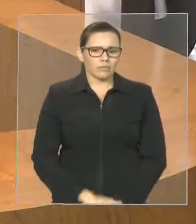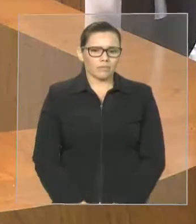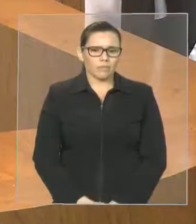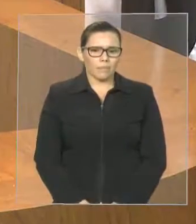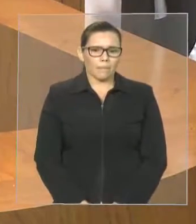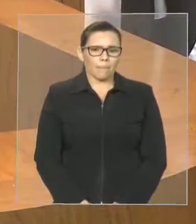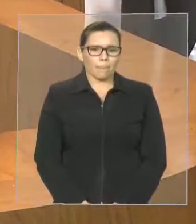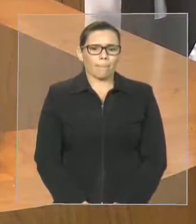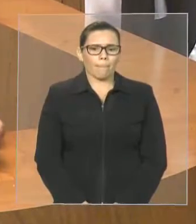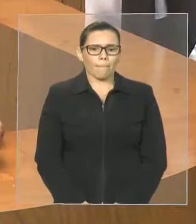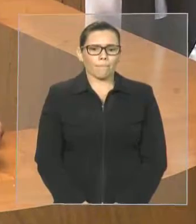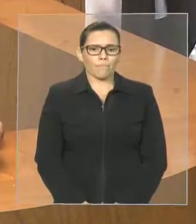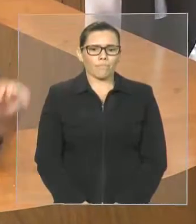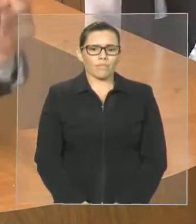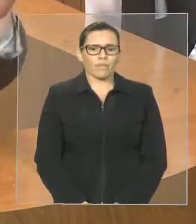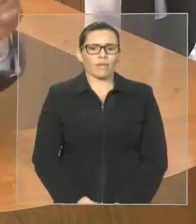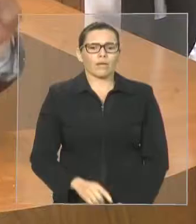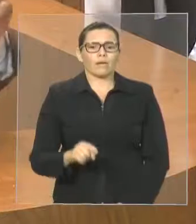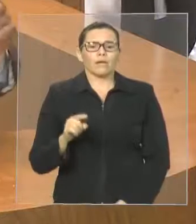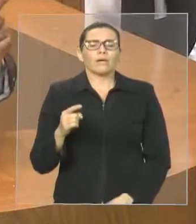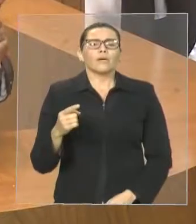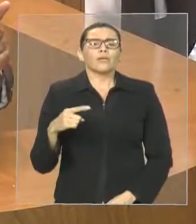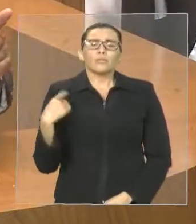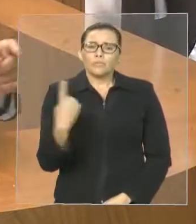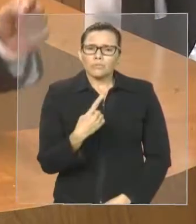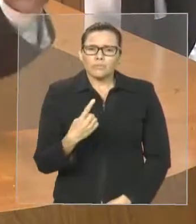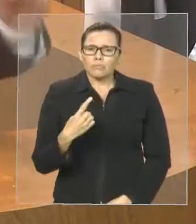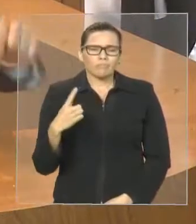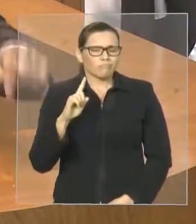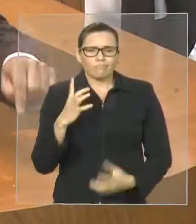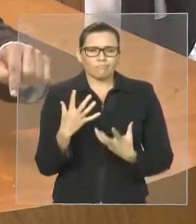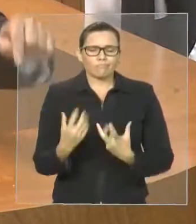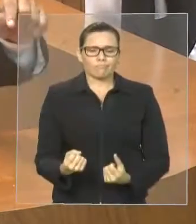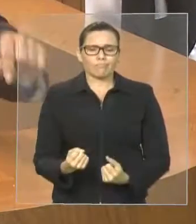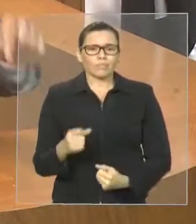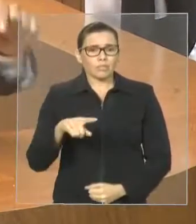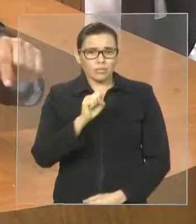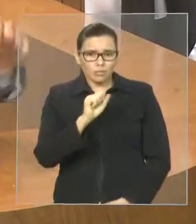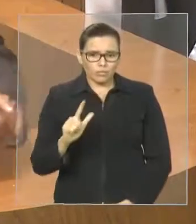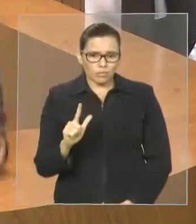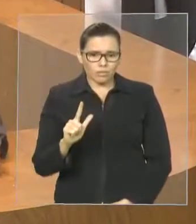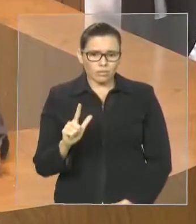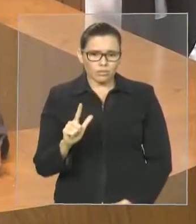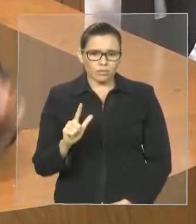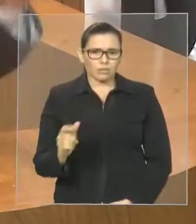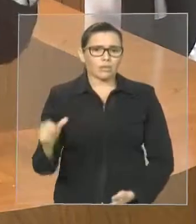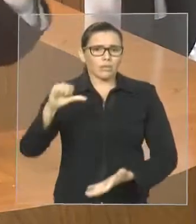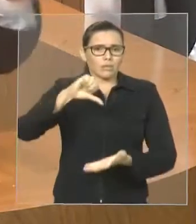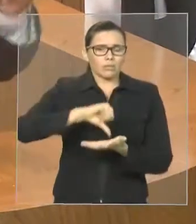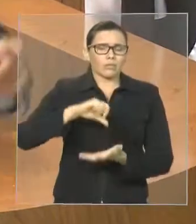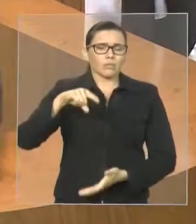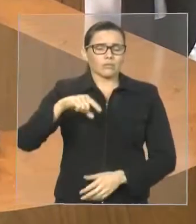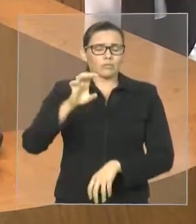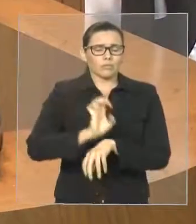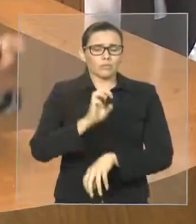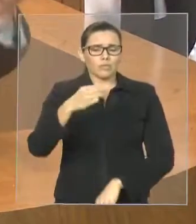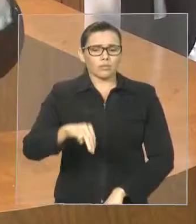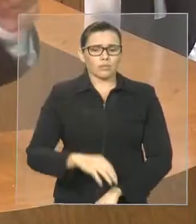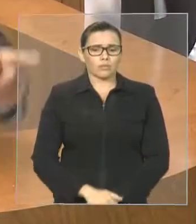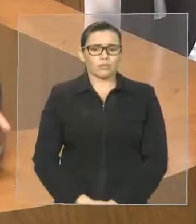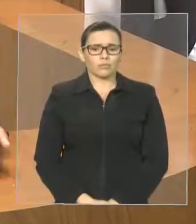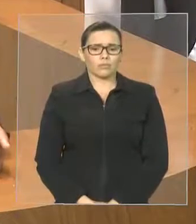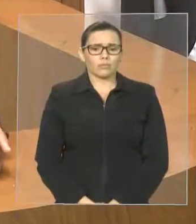Prefeitura. E leva para qualquer outro lugar. Porque nós não admitimos. São Luís é a capital do Maranhão. Palácio do Governo